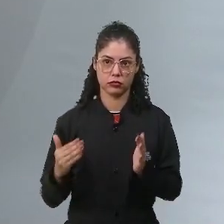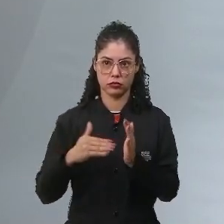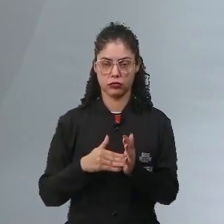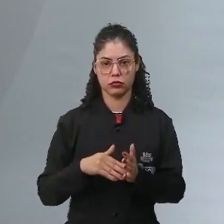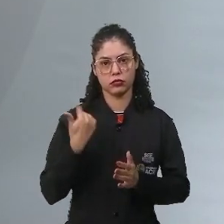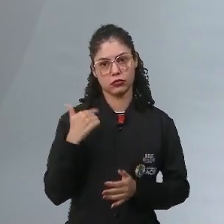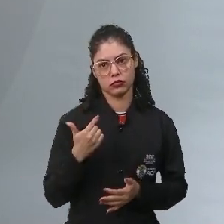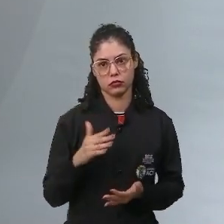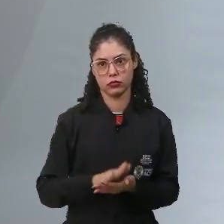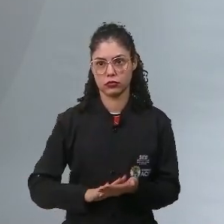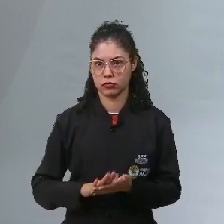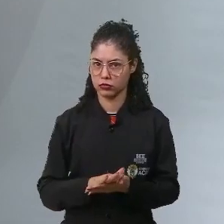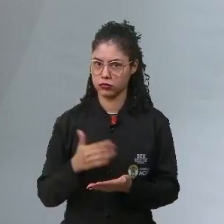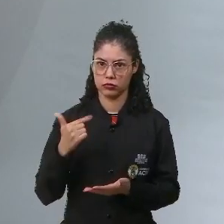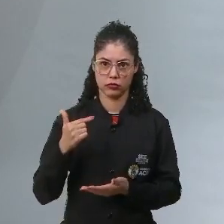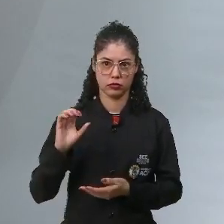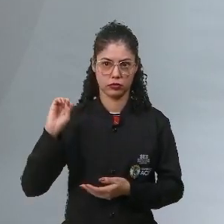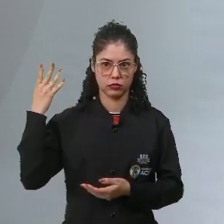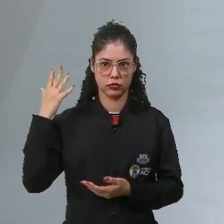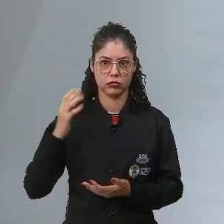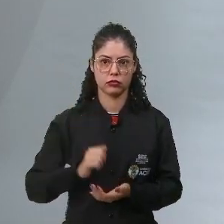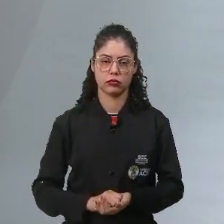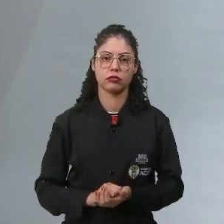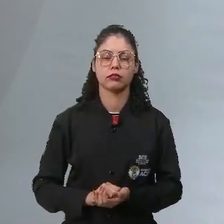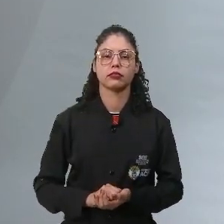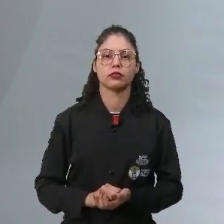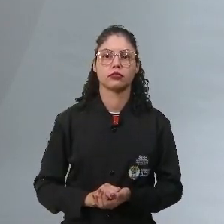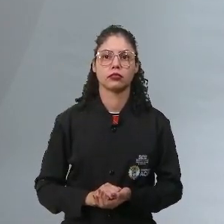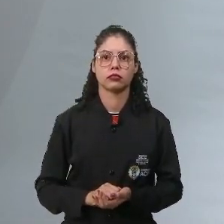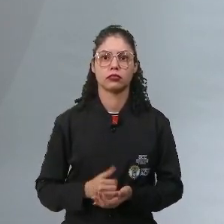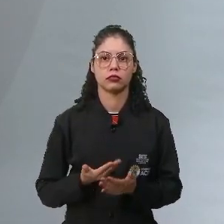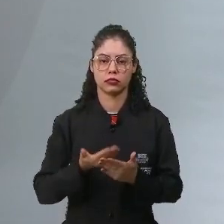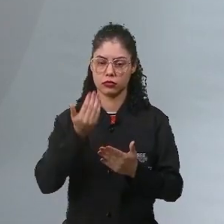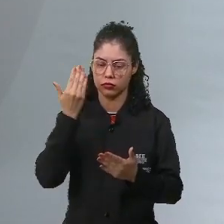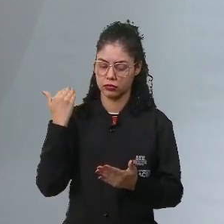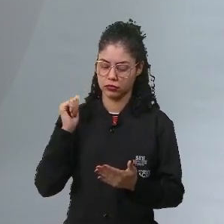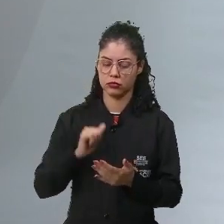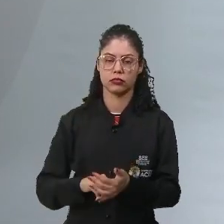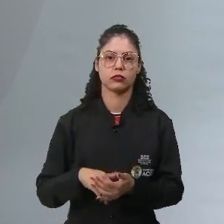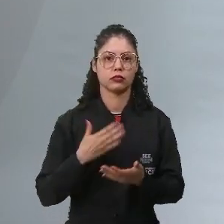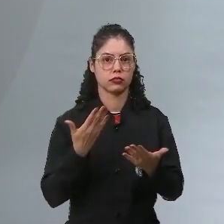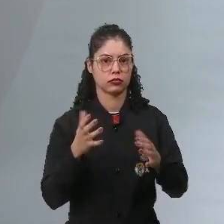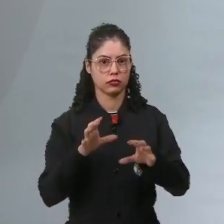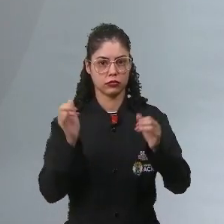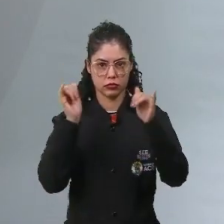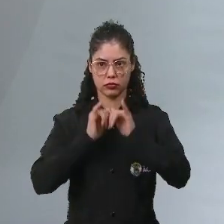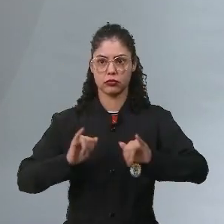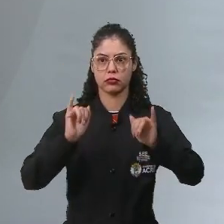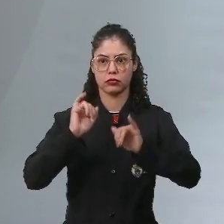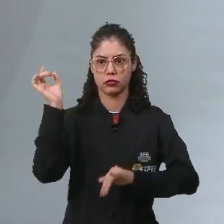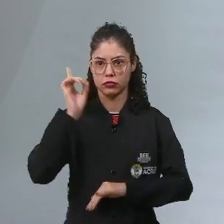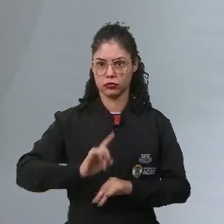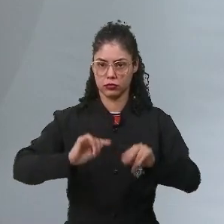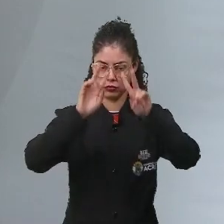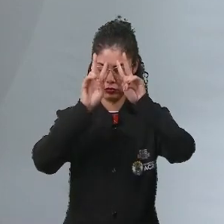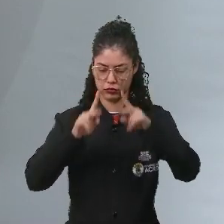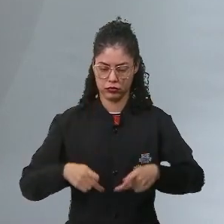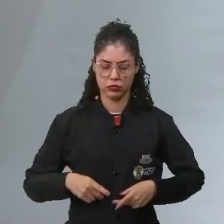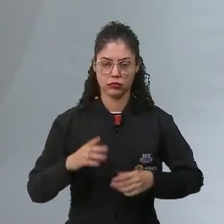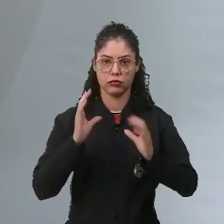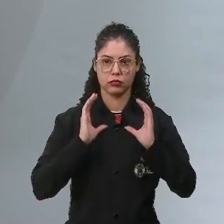então não acontecia na França pré-revolucionária, na França do antigo regime. Então, essa declaração dos direitos do homem e do cidadão,